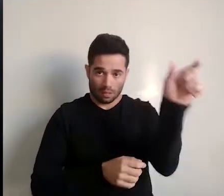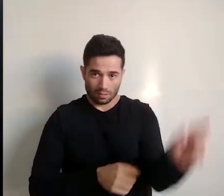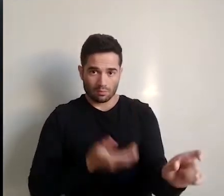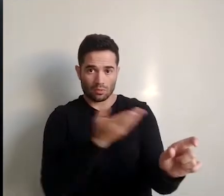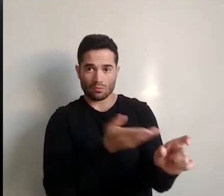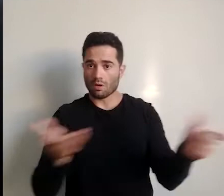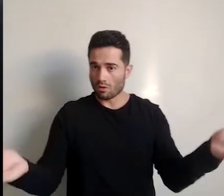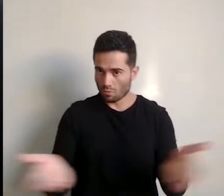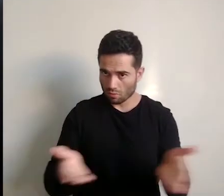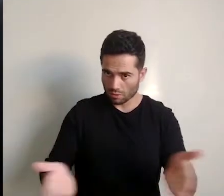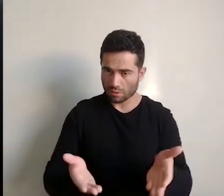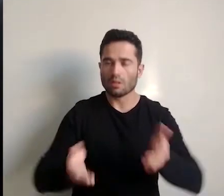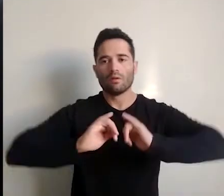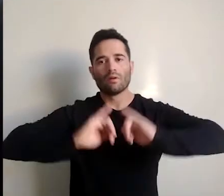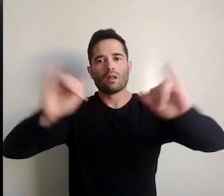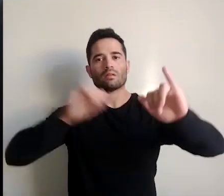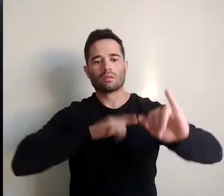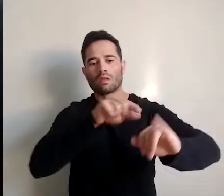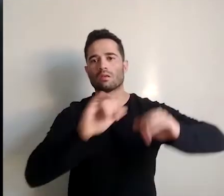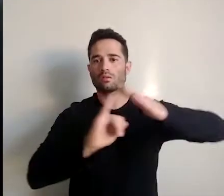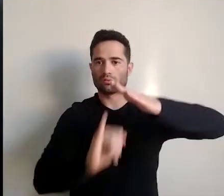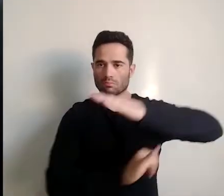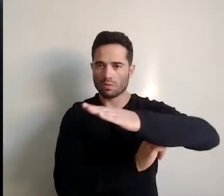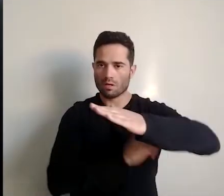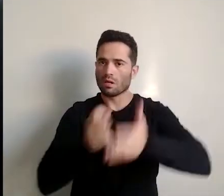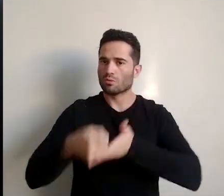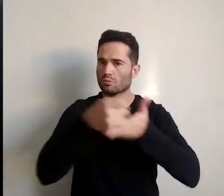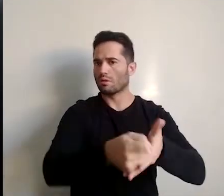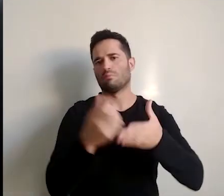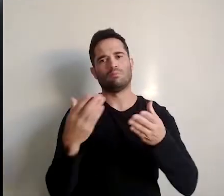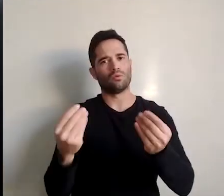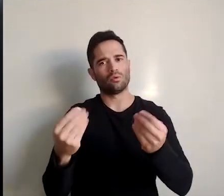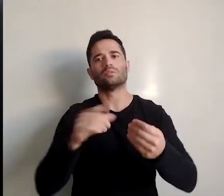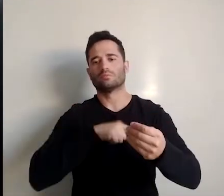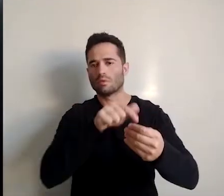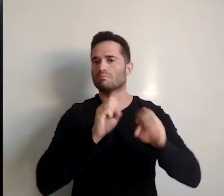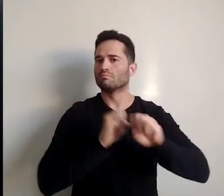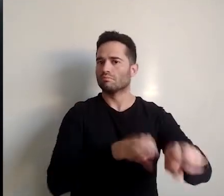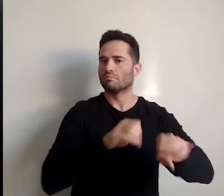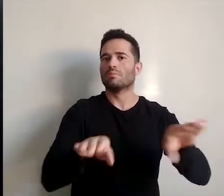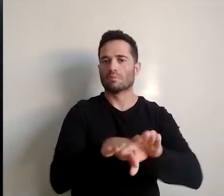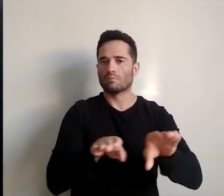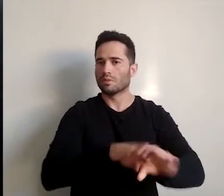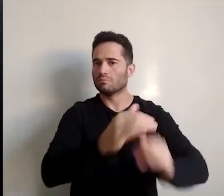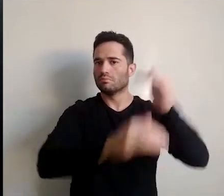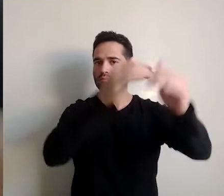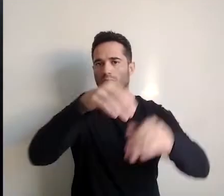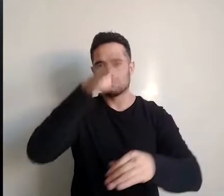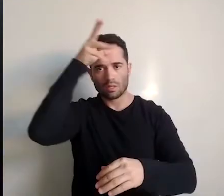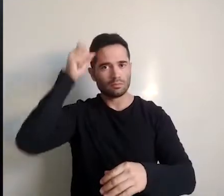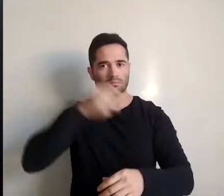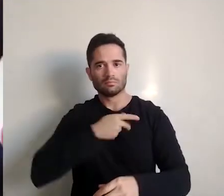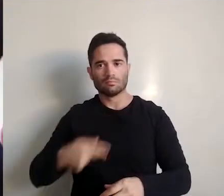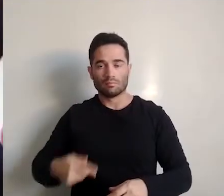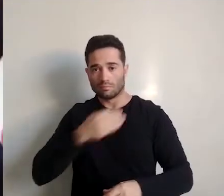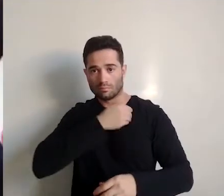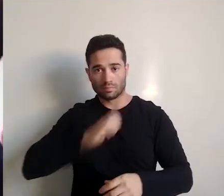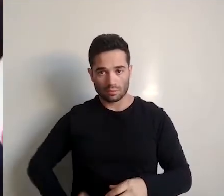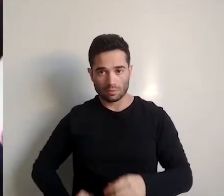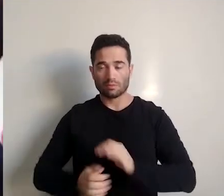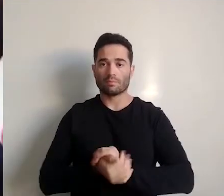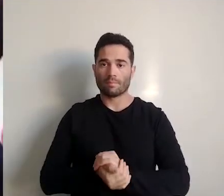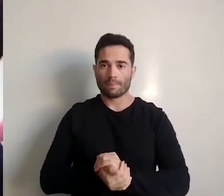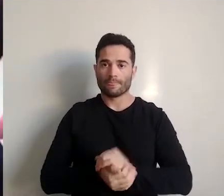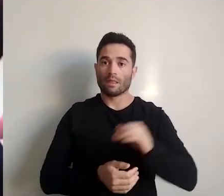E essas pessoas aqui hoje, indicadas pelas instituições, contribuírem muito com a educação e com a ciência do nosso Estado. Para o